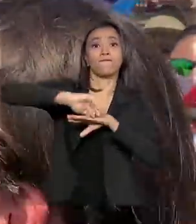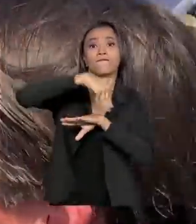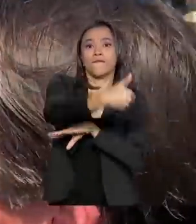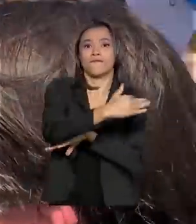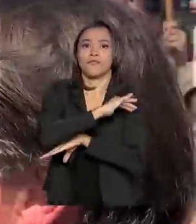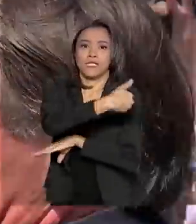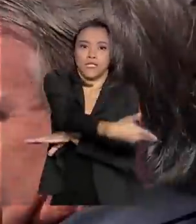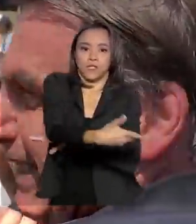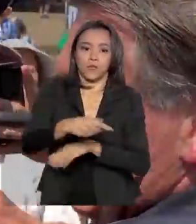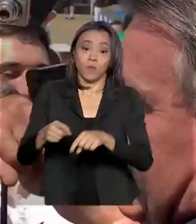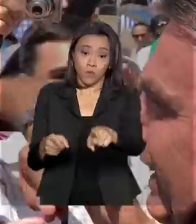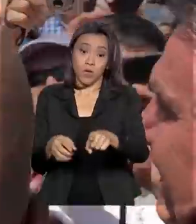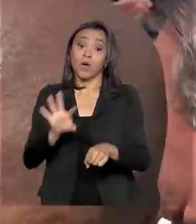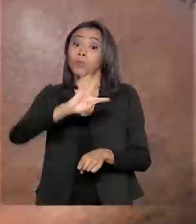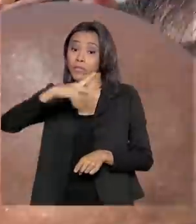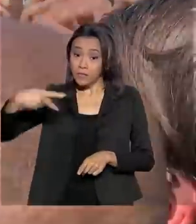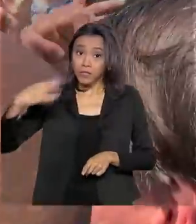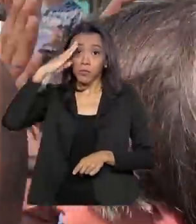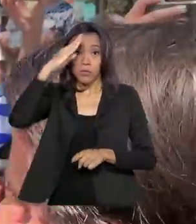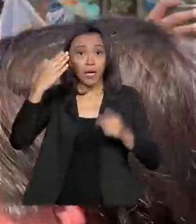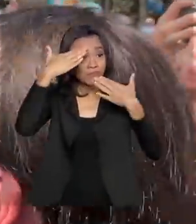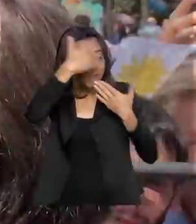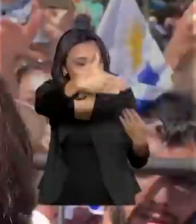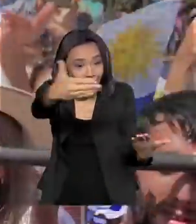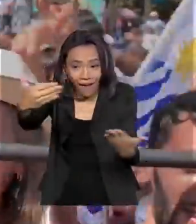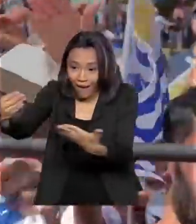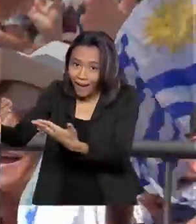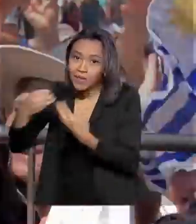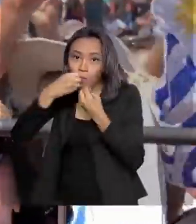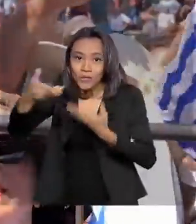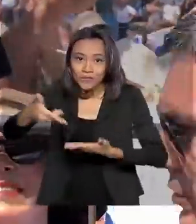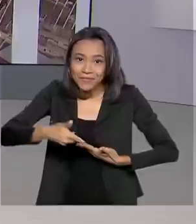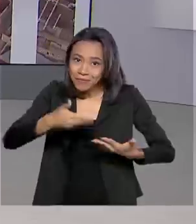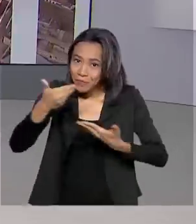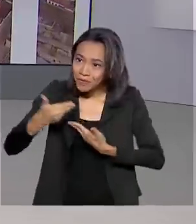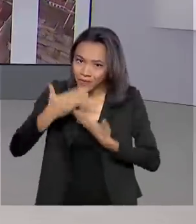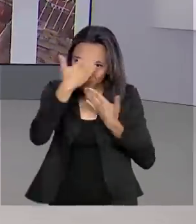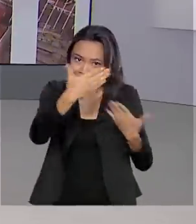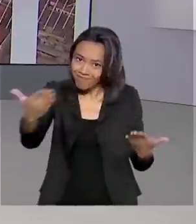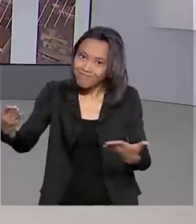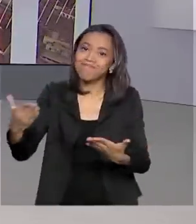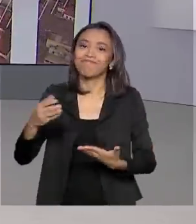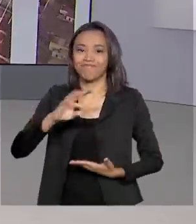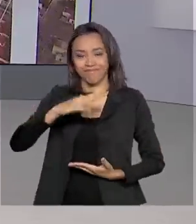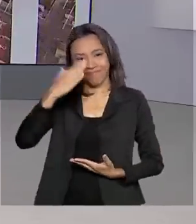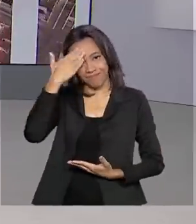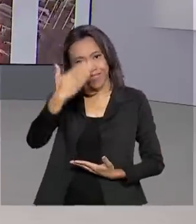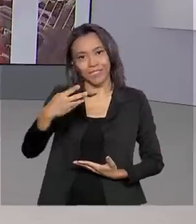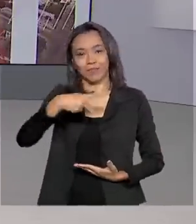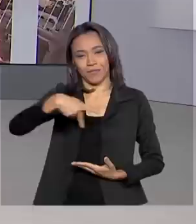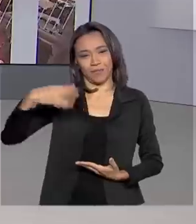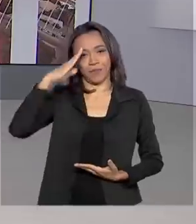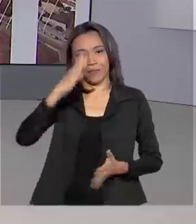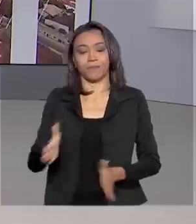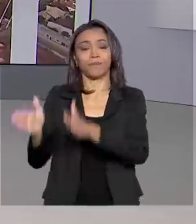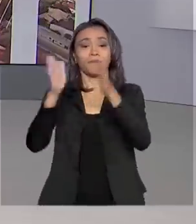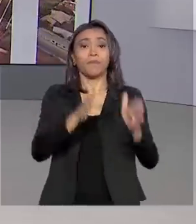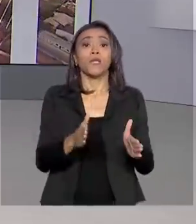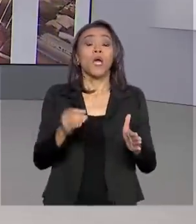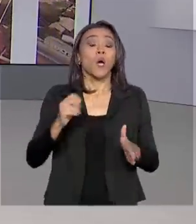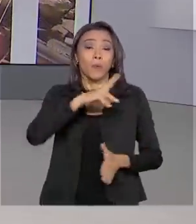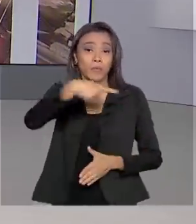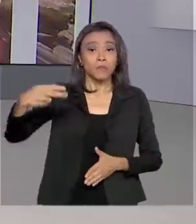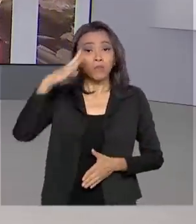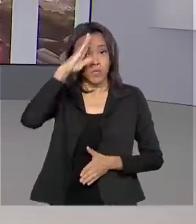o presidente Bolsonaro agradeceu as manifestações de boas-vindas. E o presidente Jair Bolsonaro já está de